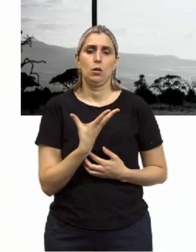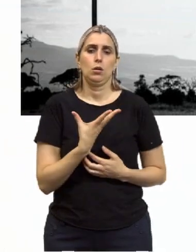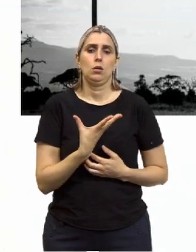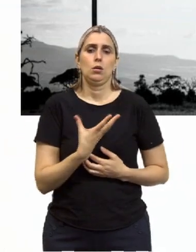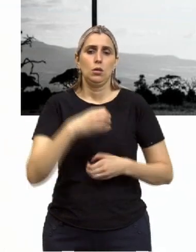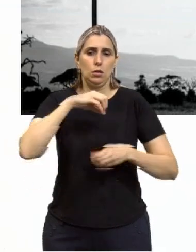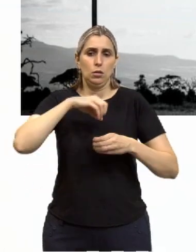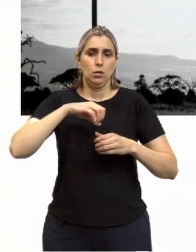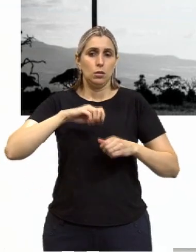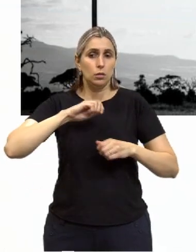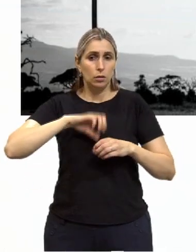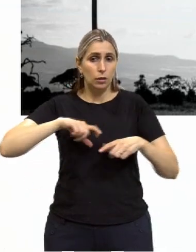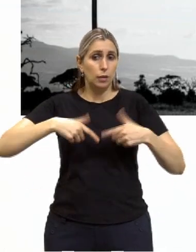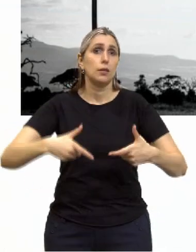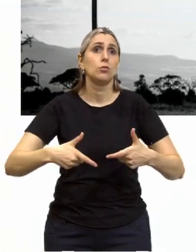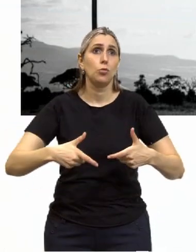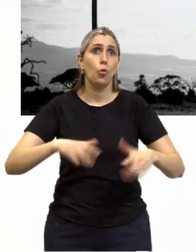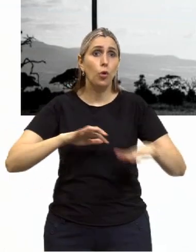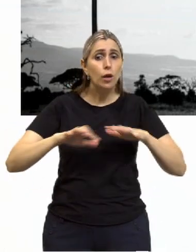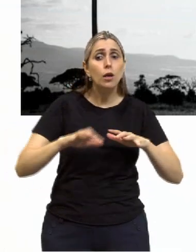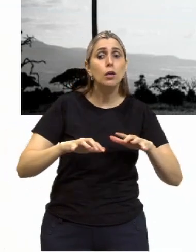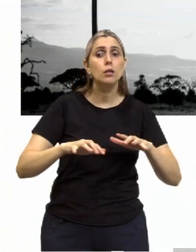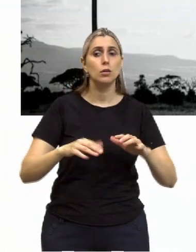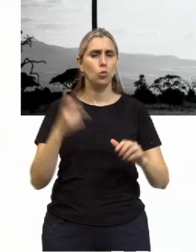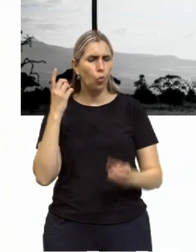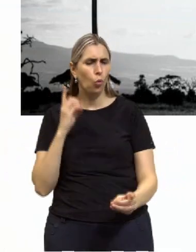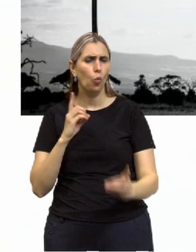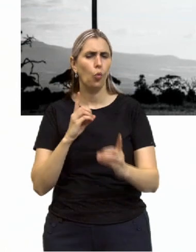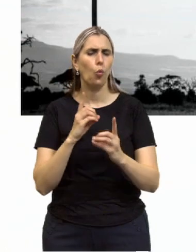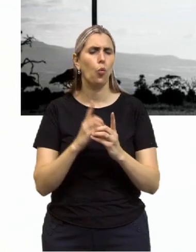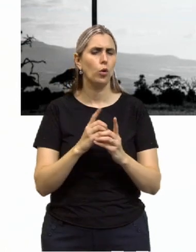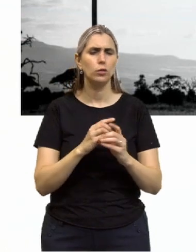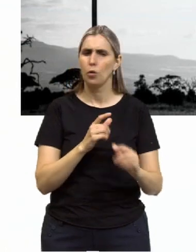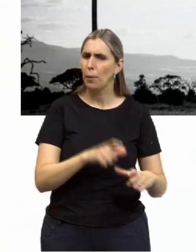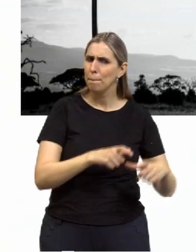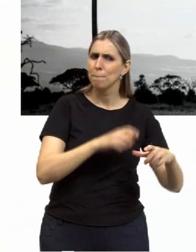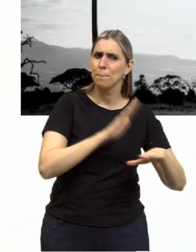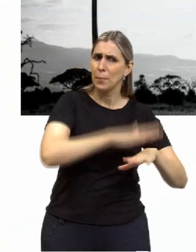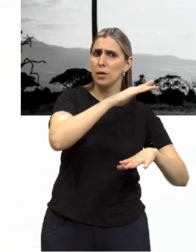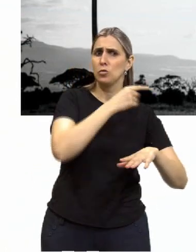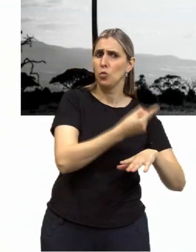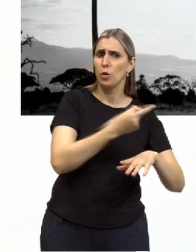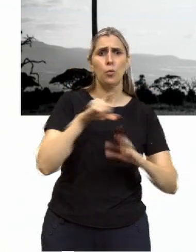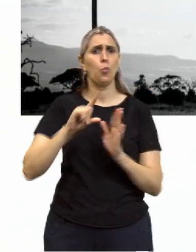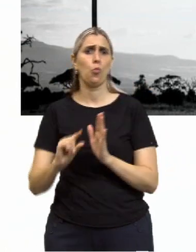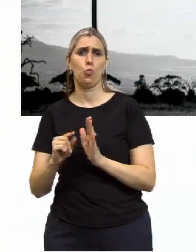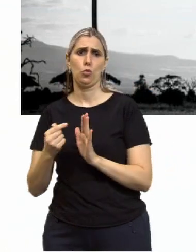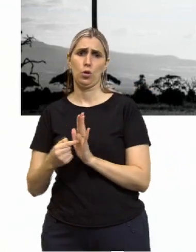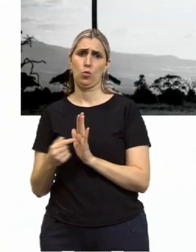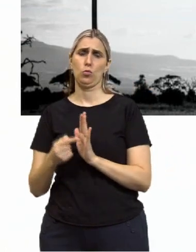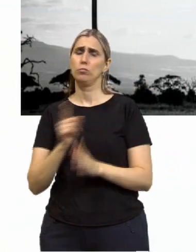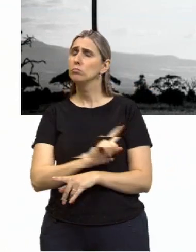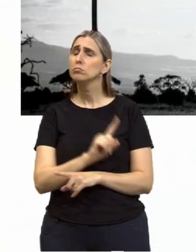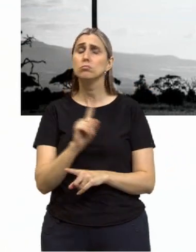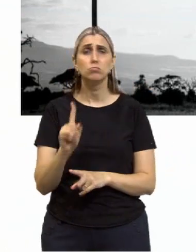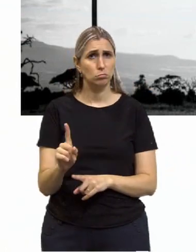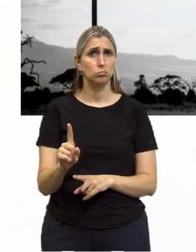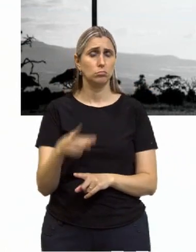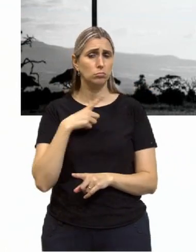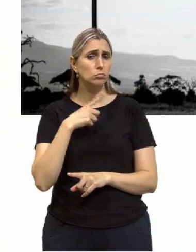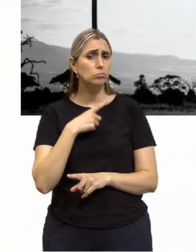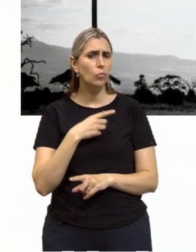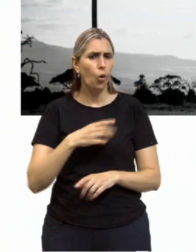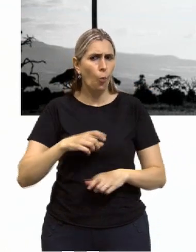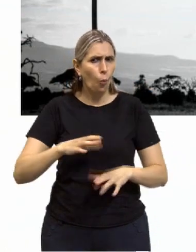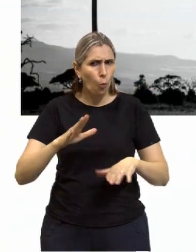ações. Nós encontrarmos esse equilíbrio. Não demais de uma coisa, não pouco da outra. Se você tiver